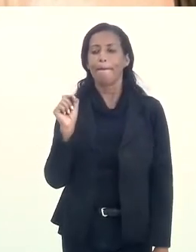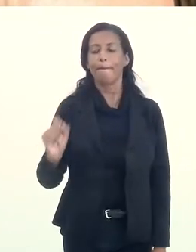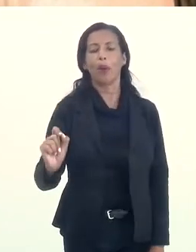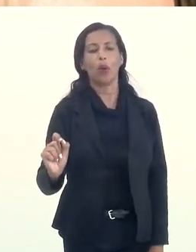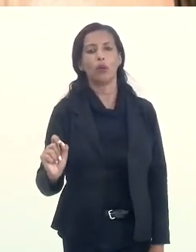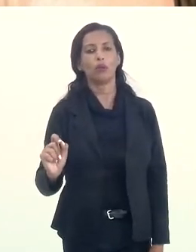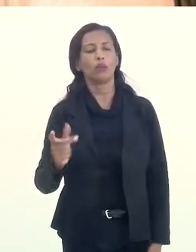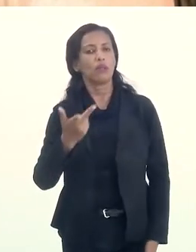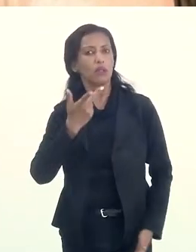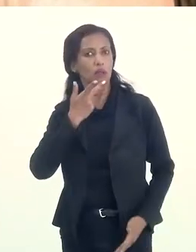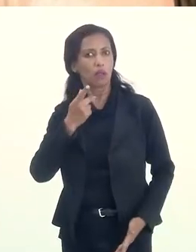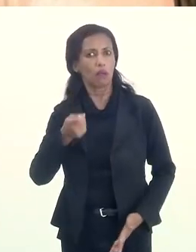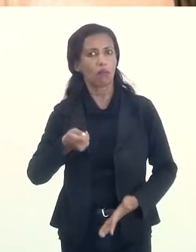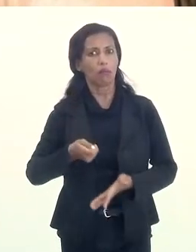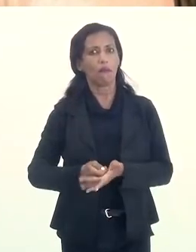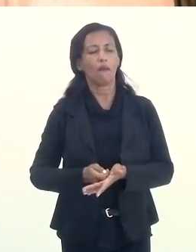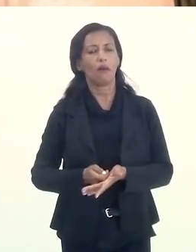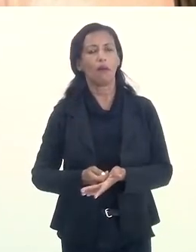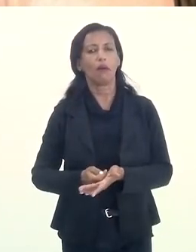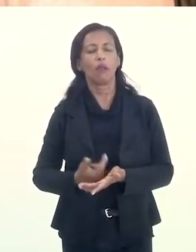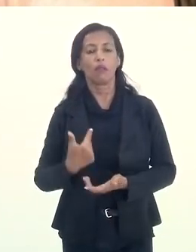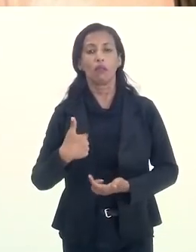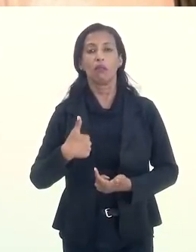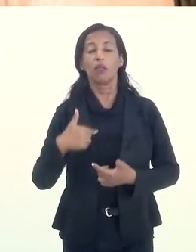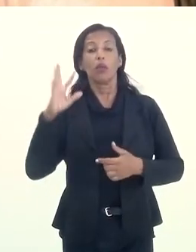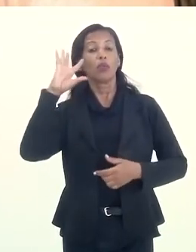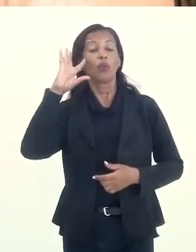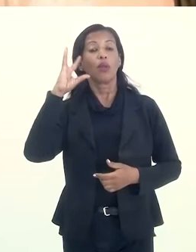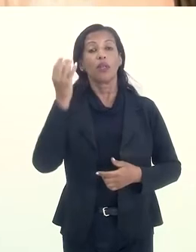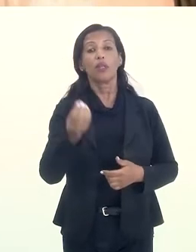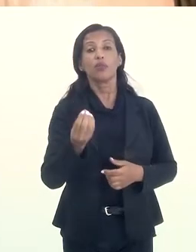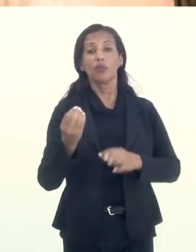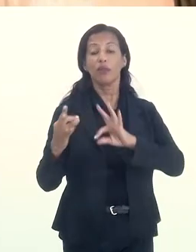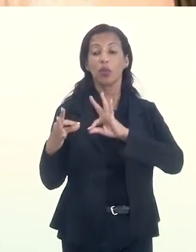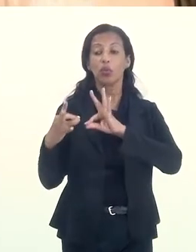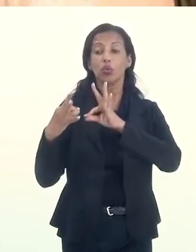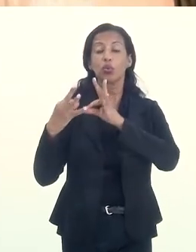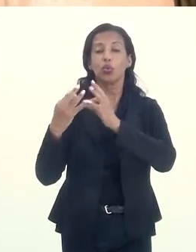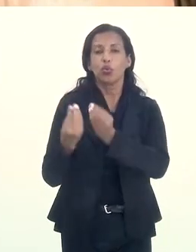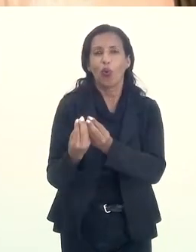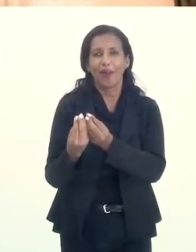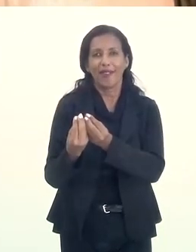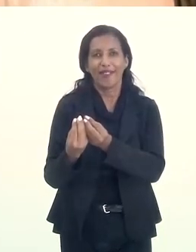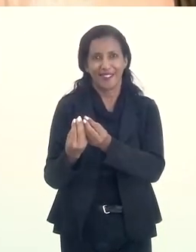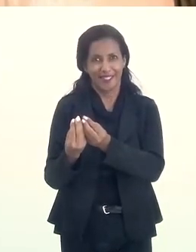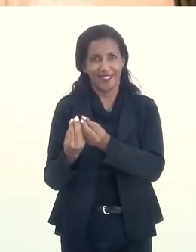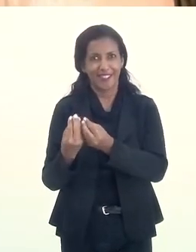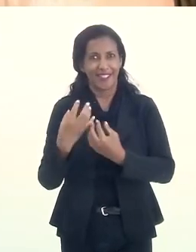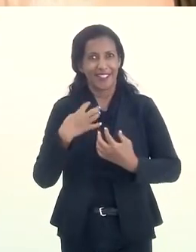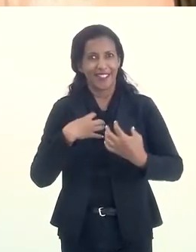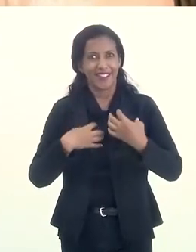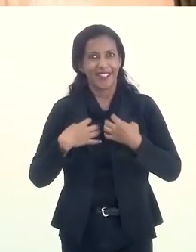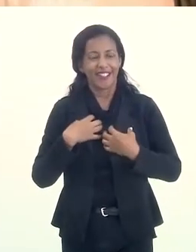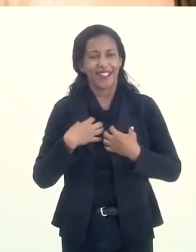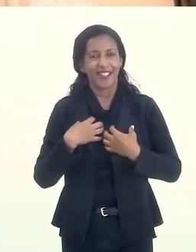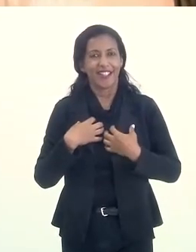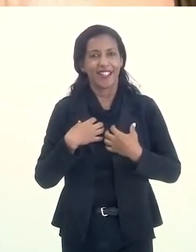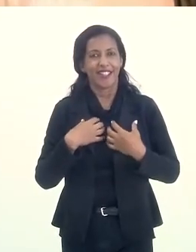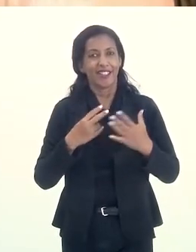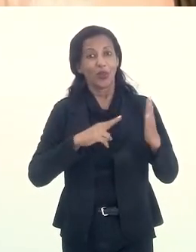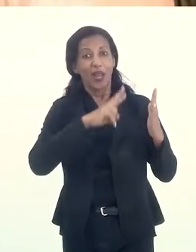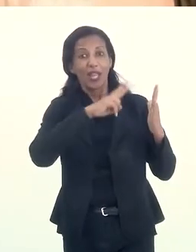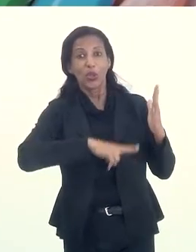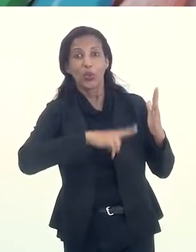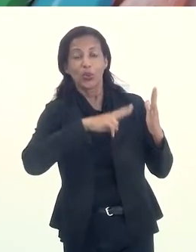bater o martelo e ter a pretensão de que eu estou resolvendo todas as inquietações de um possível leitor.